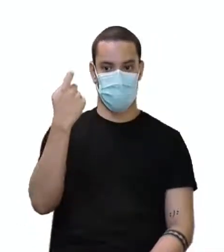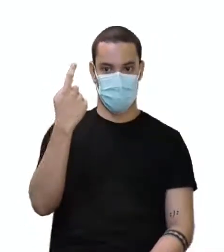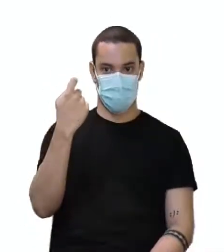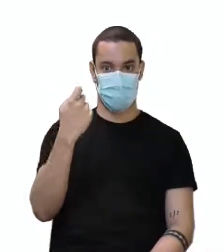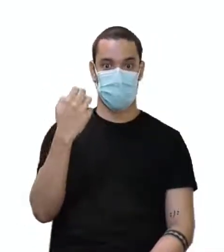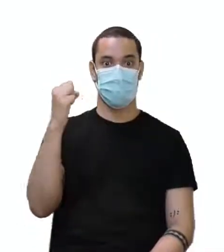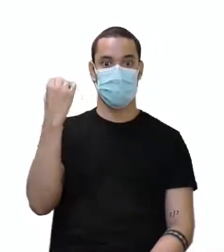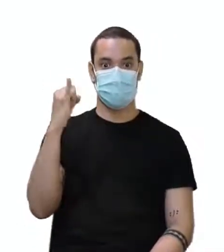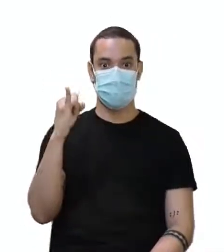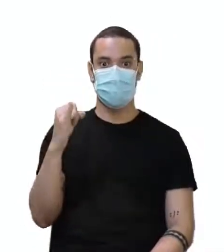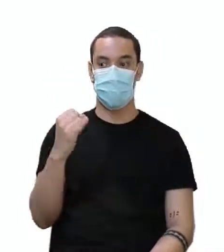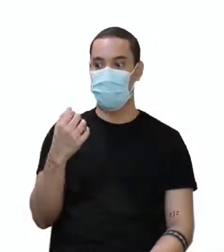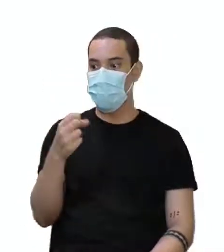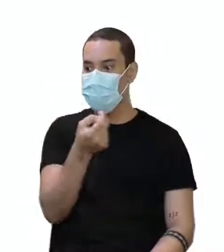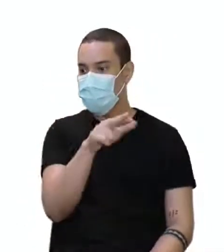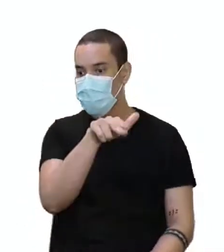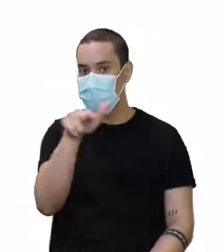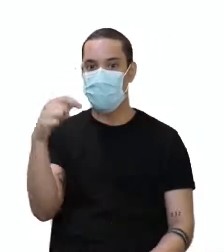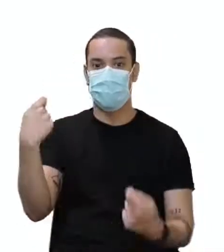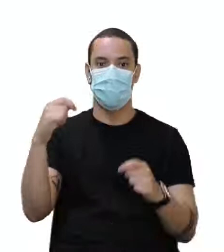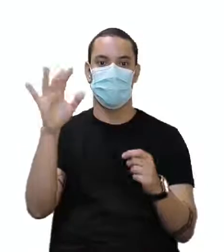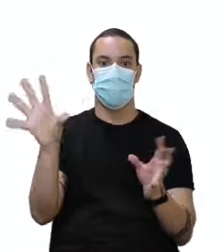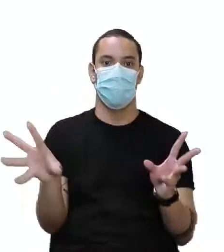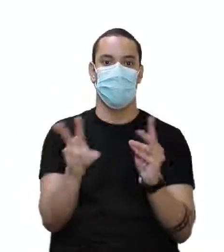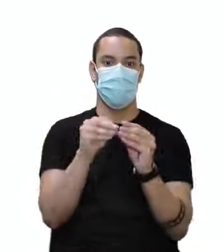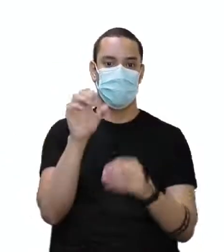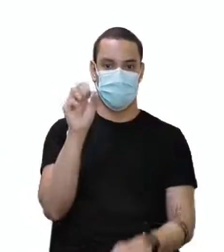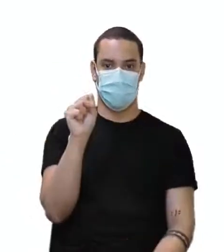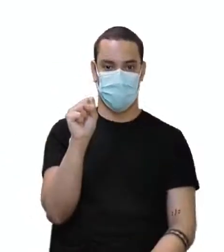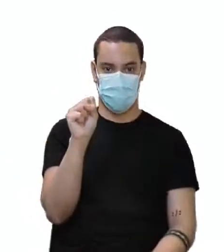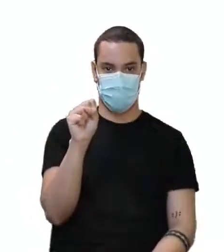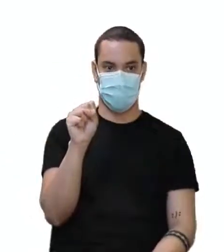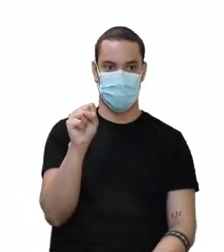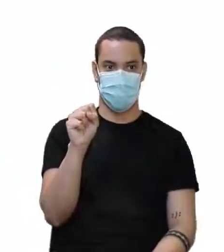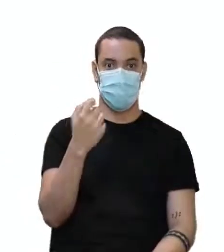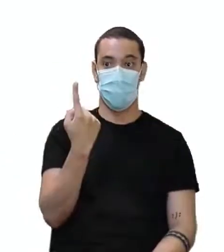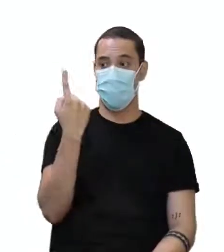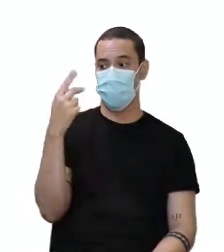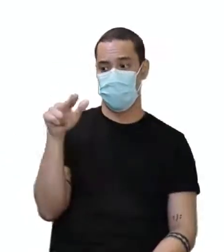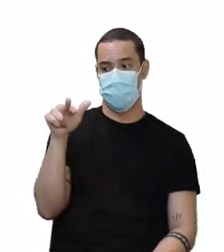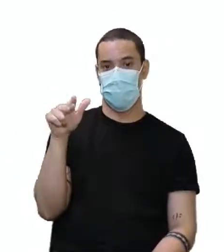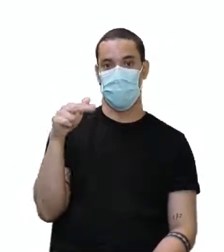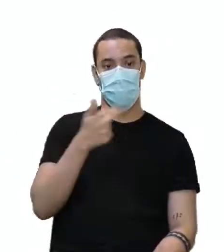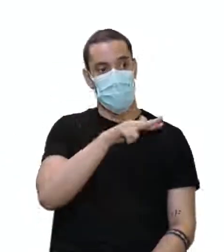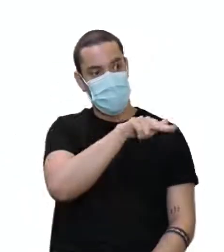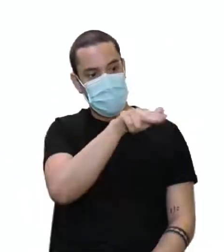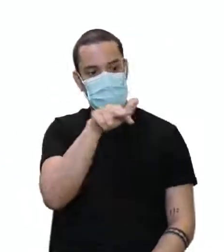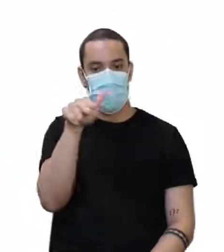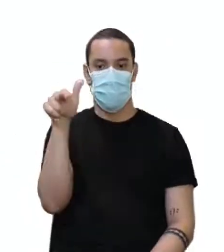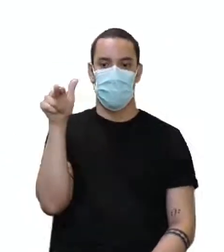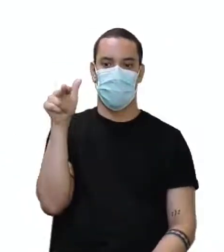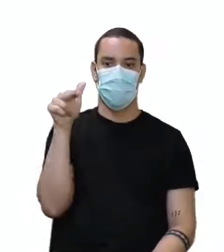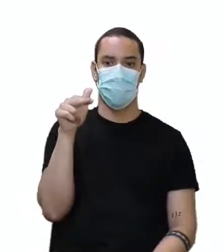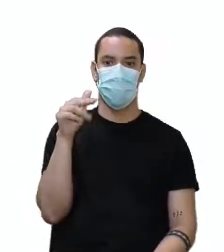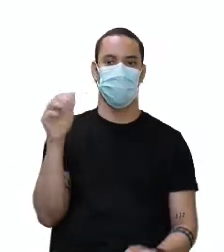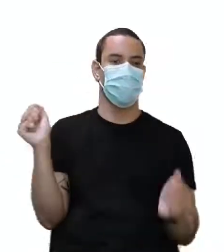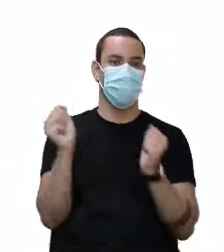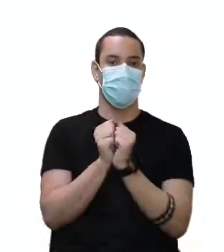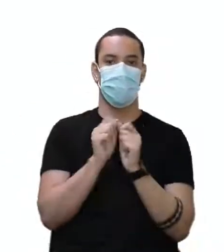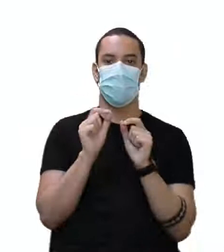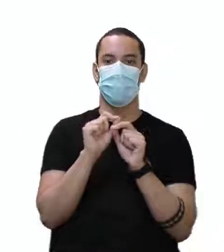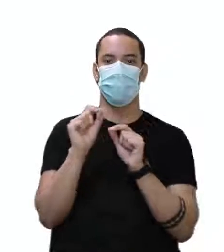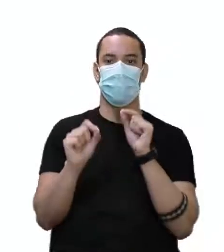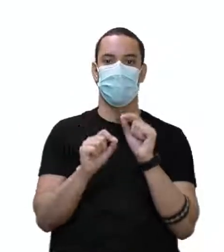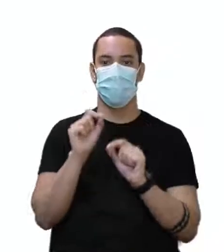seriam my brothers. Teria que ter S no substantivo irmão. Mas não. Então, my brother was, estava getting,